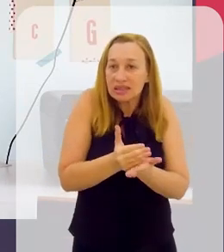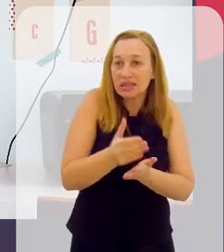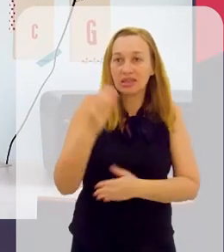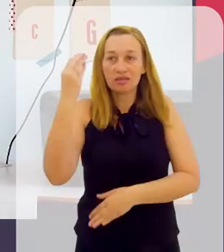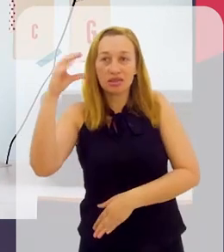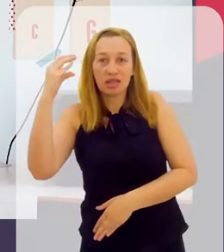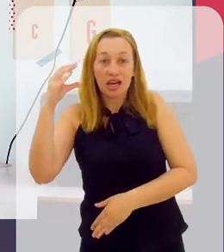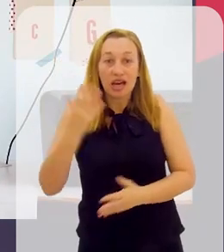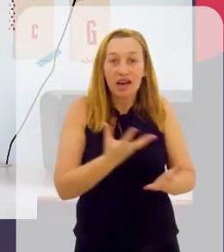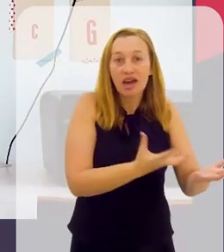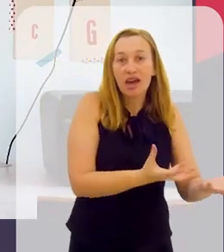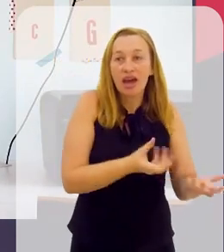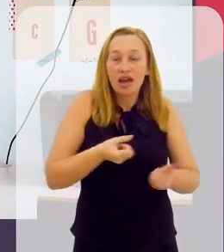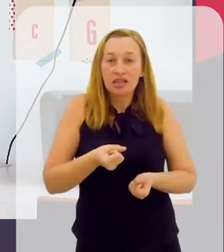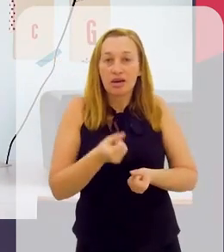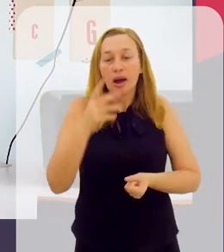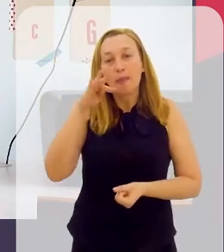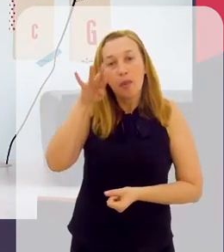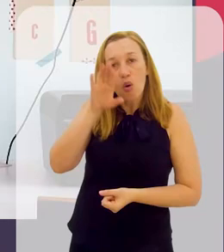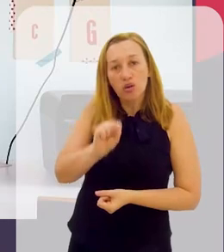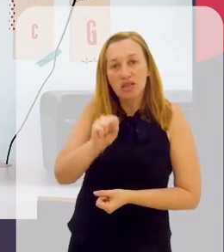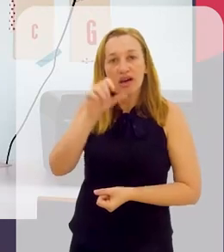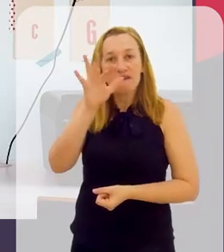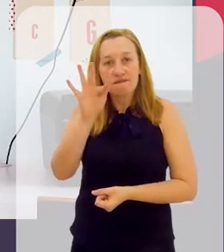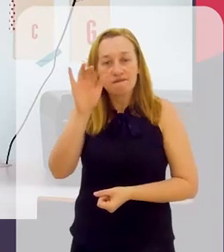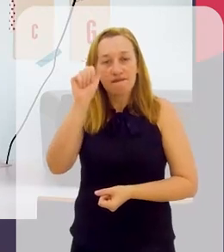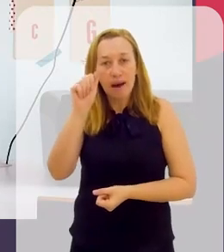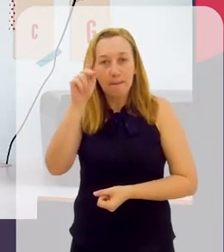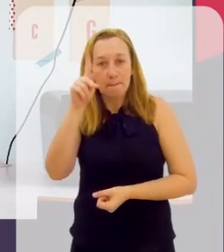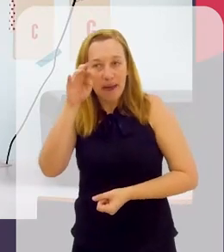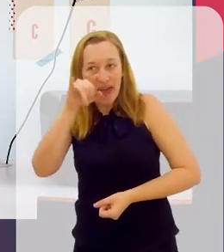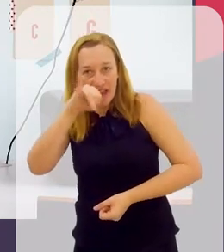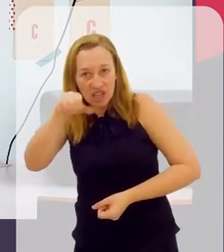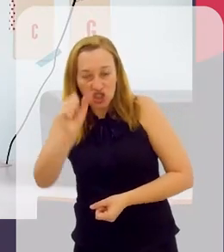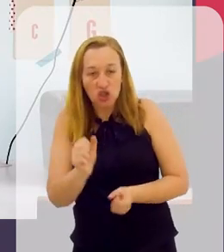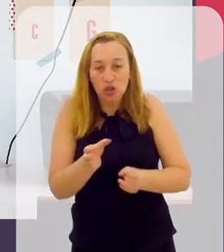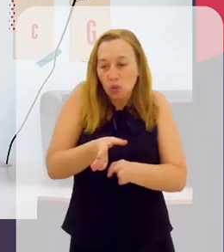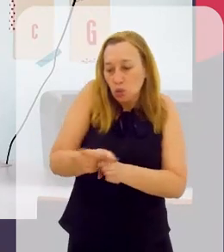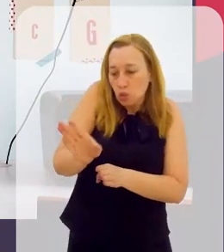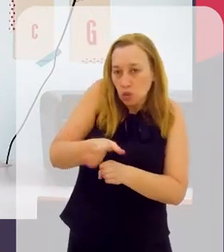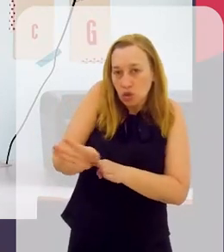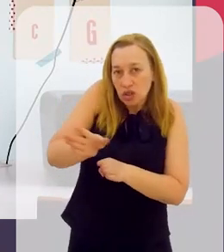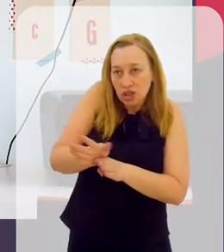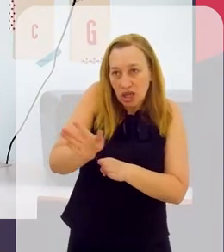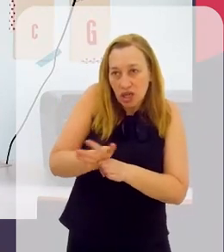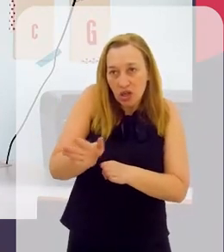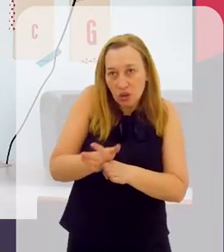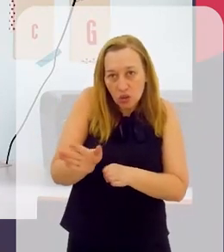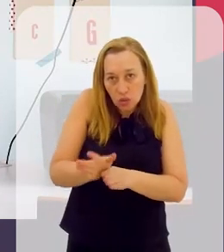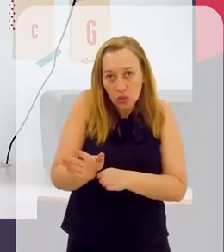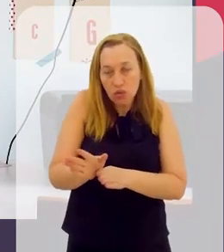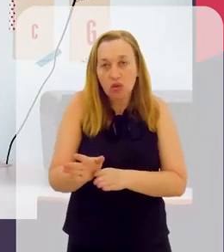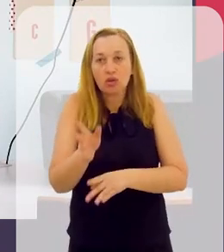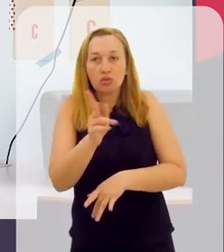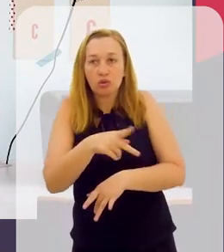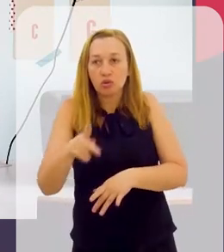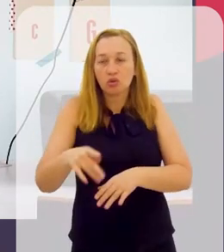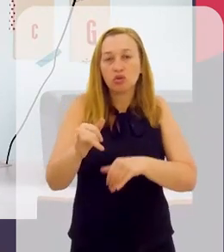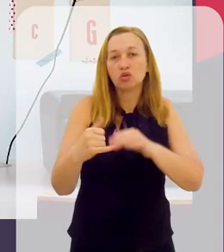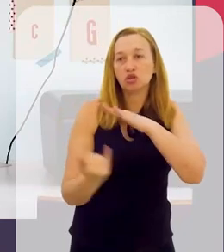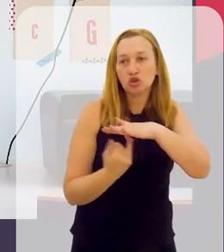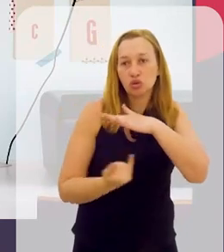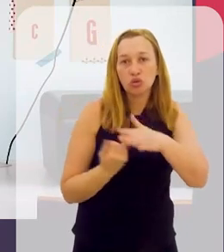recebem uma bolsa da Faperg. Ao longo de um ano, eles recebem orientação de pesquisadores de universidades e institutos de